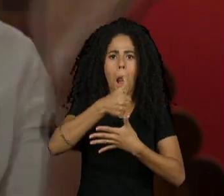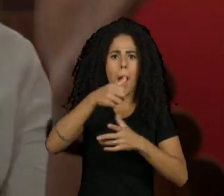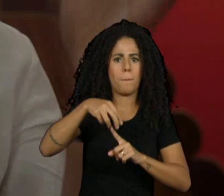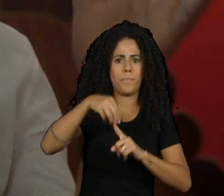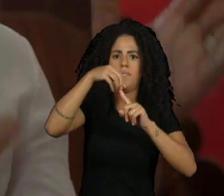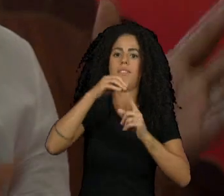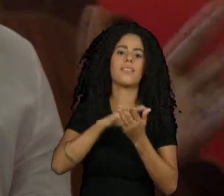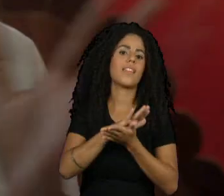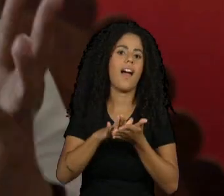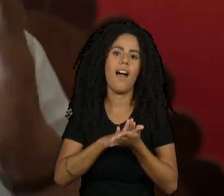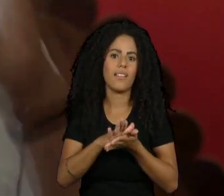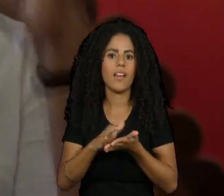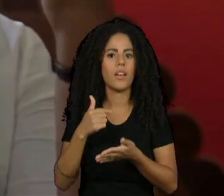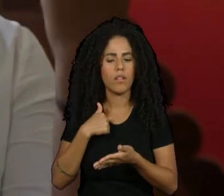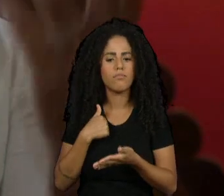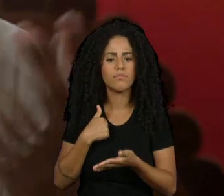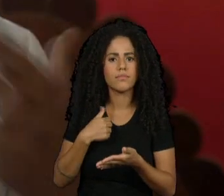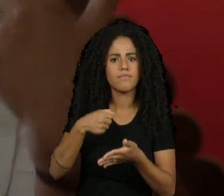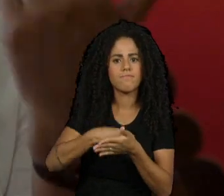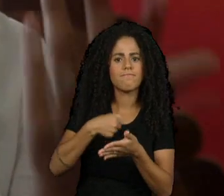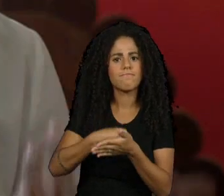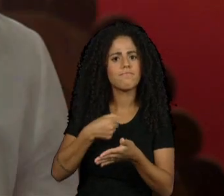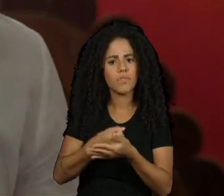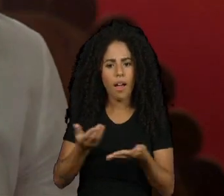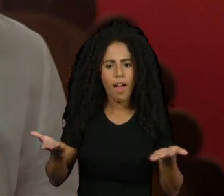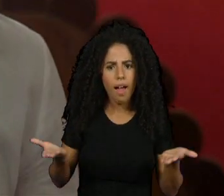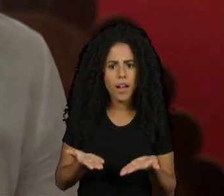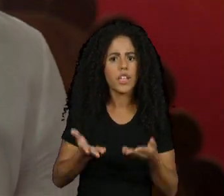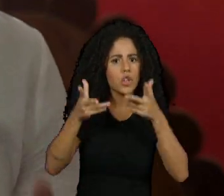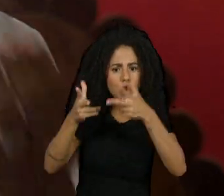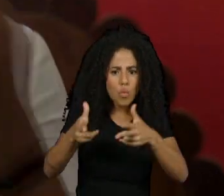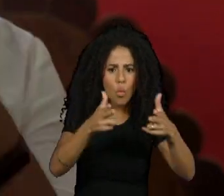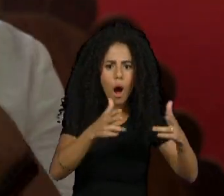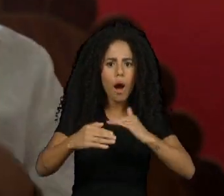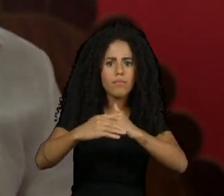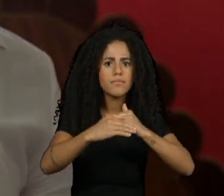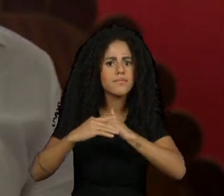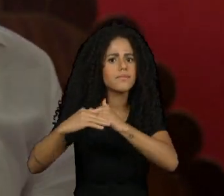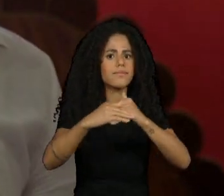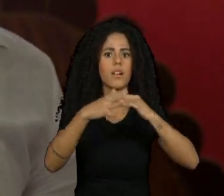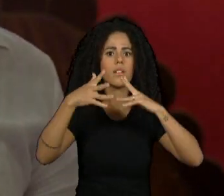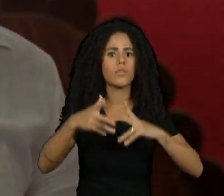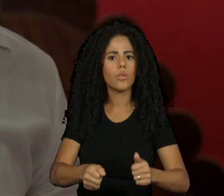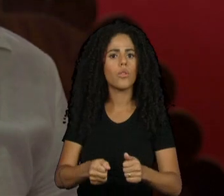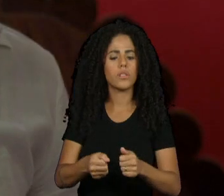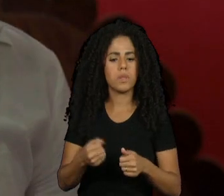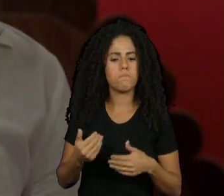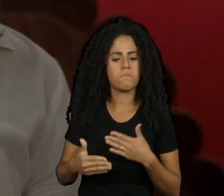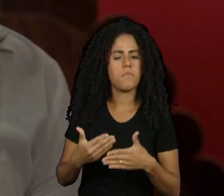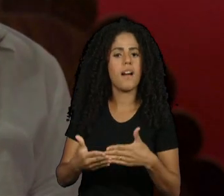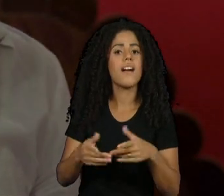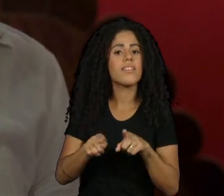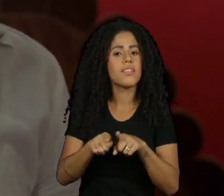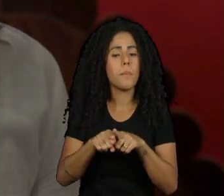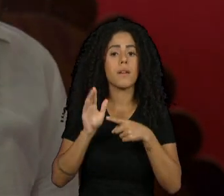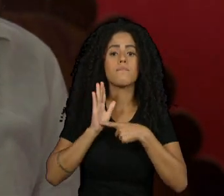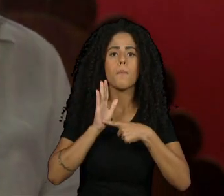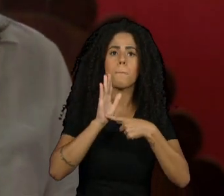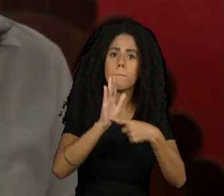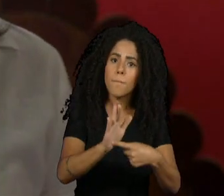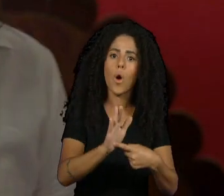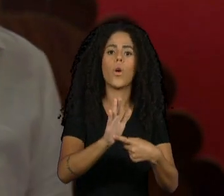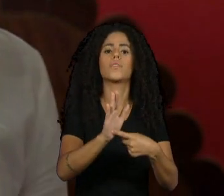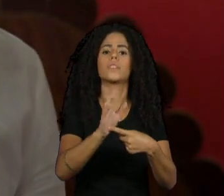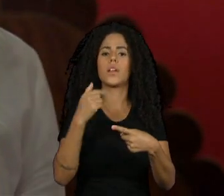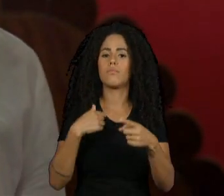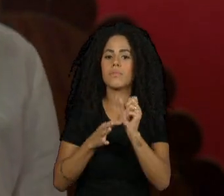Eu tenho oportunidade de estar nesses espaços. E aí, seguindo esses espaços, ele também não me garante